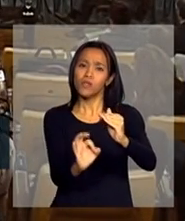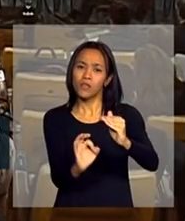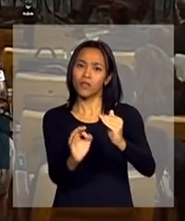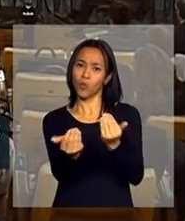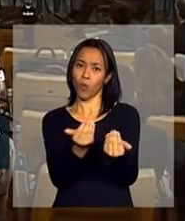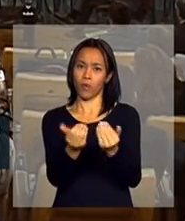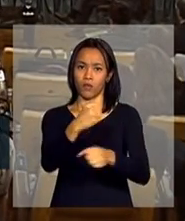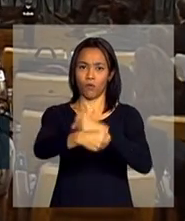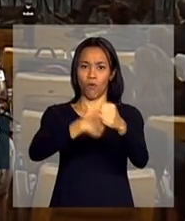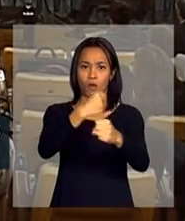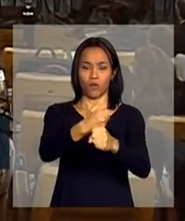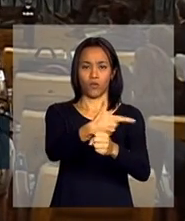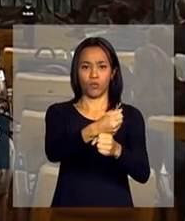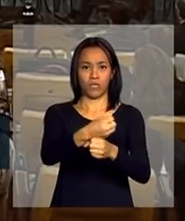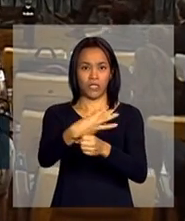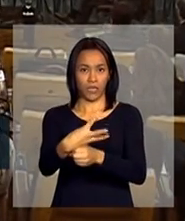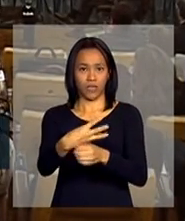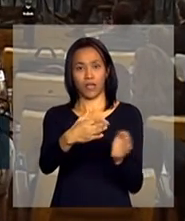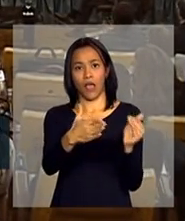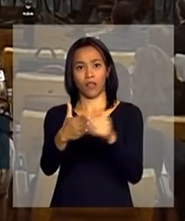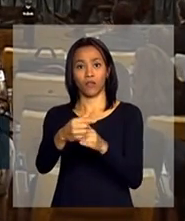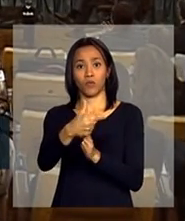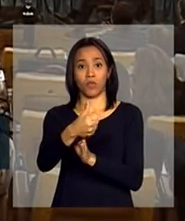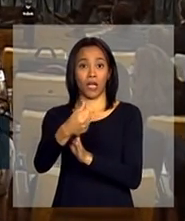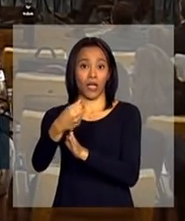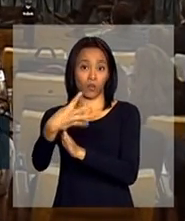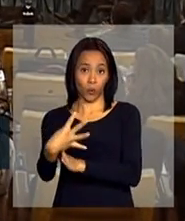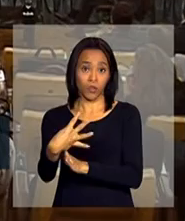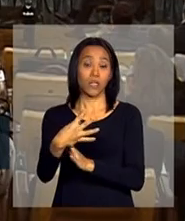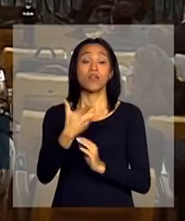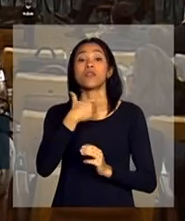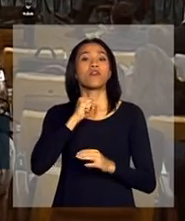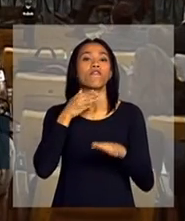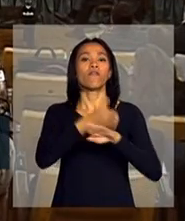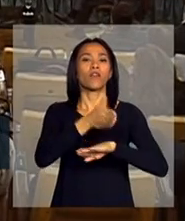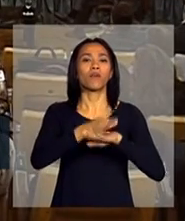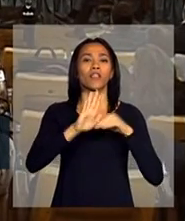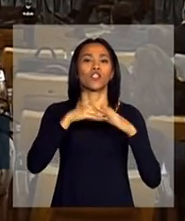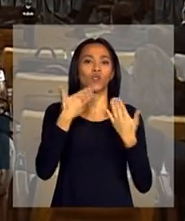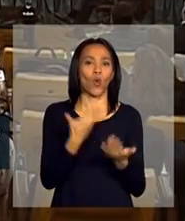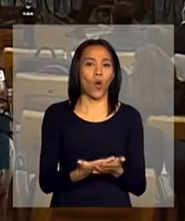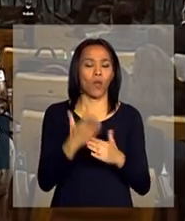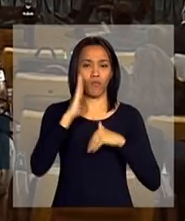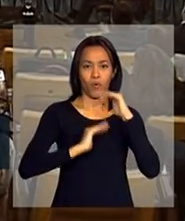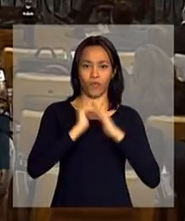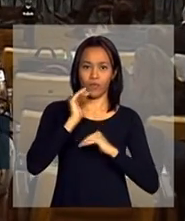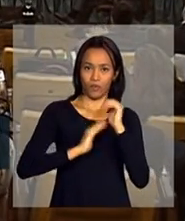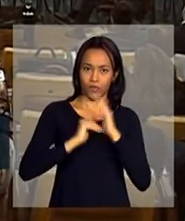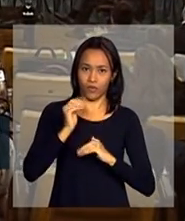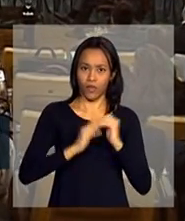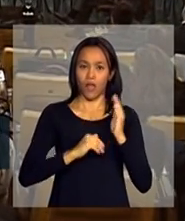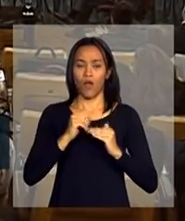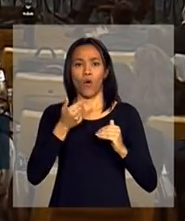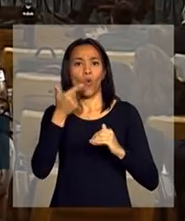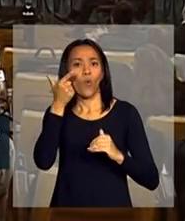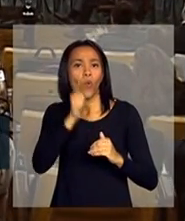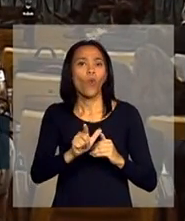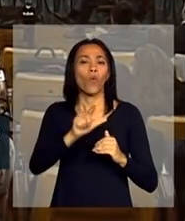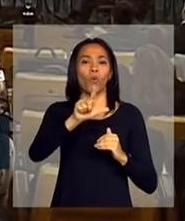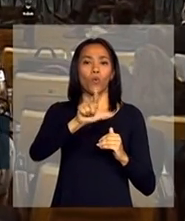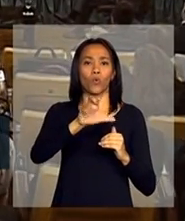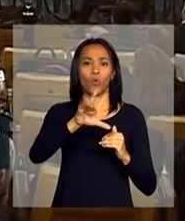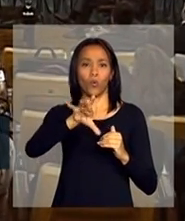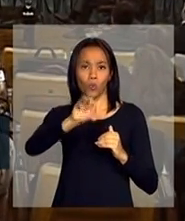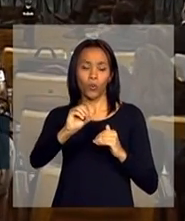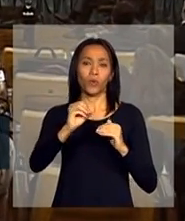a 2014. Em relação a quem frequenta educação profissional, o lucro também é 6% menor